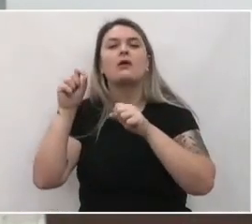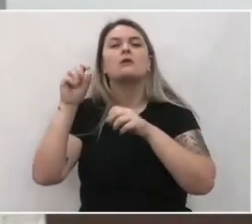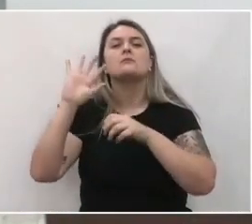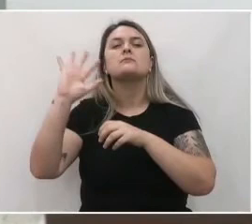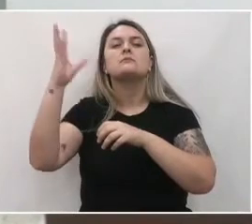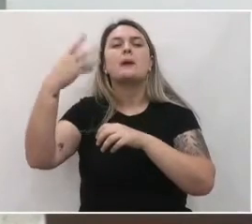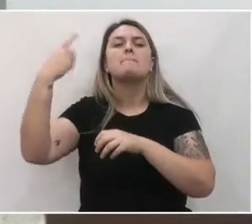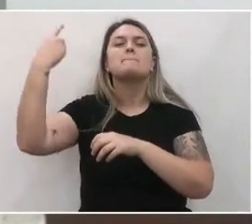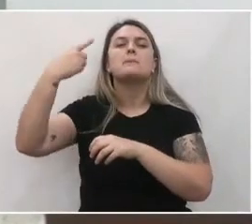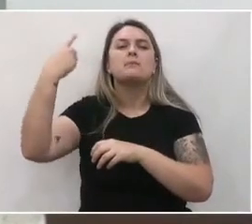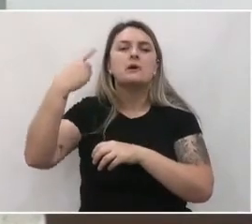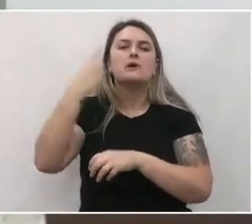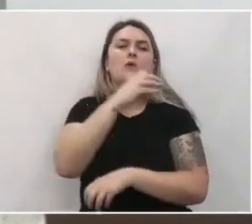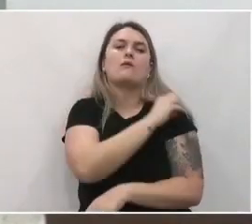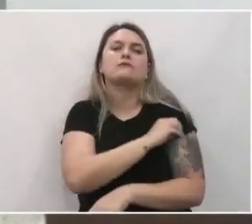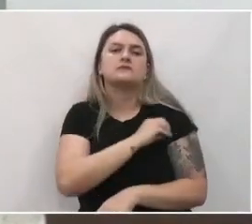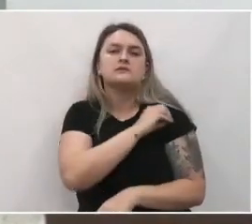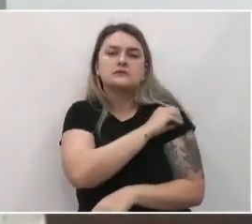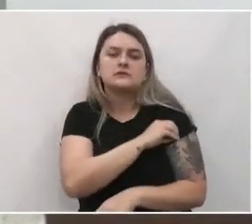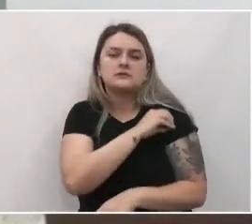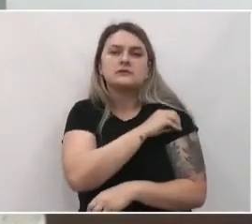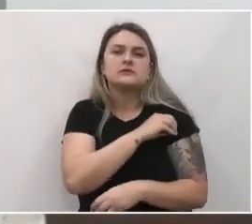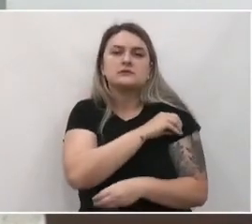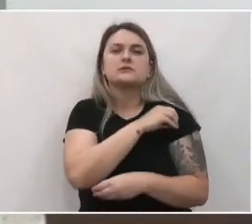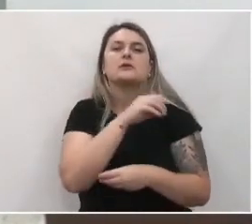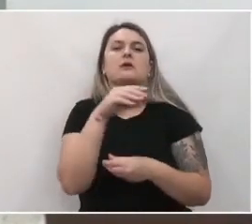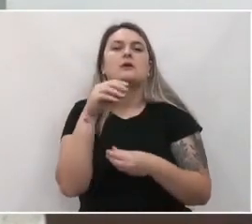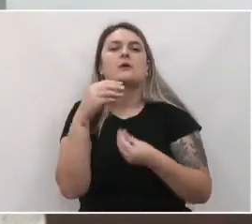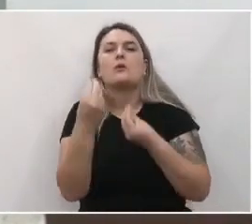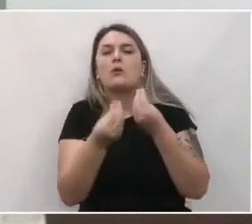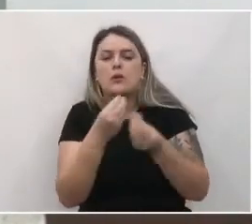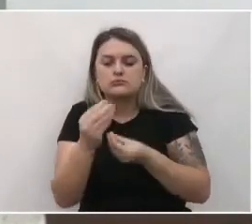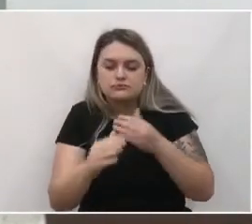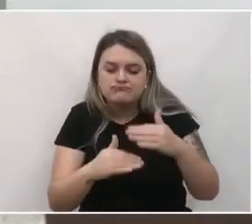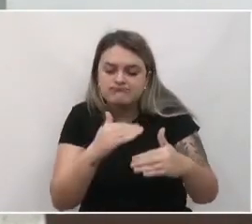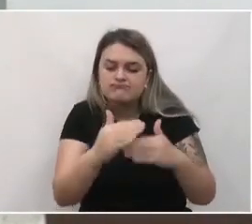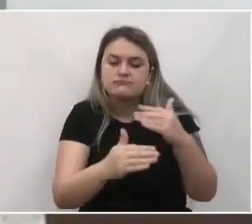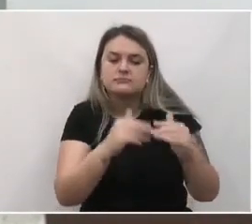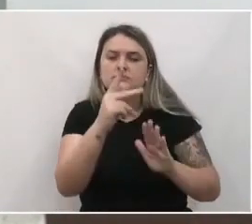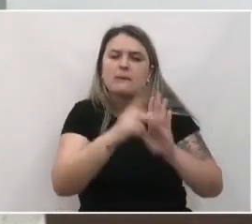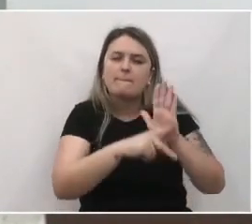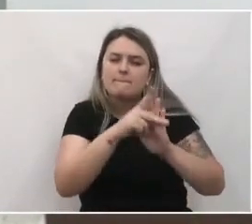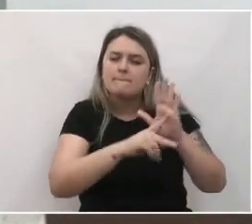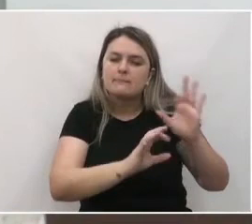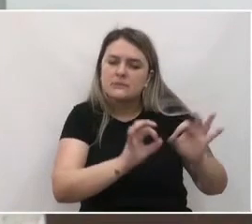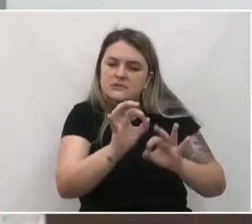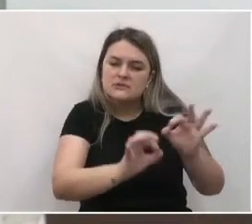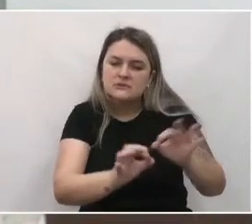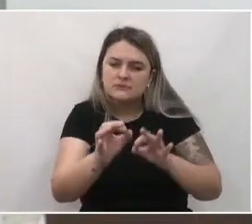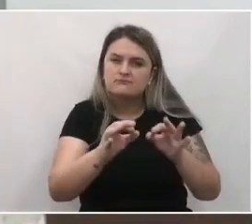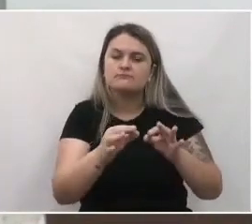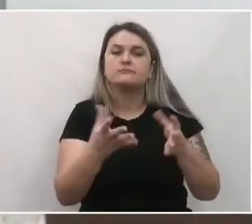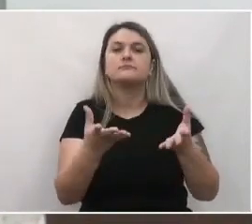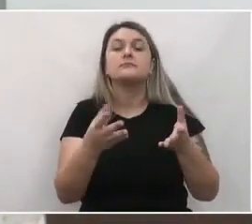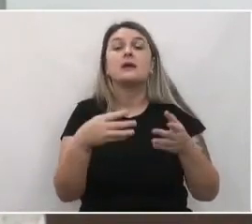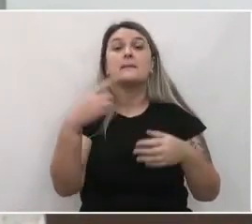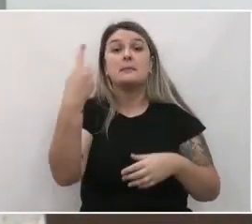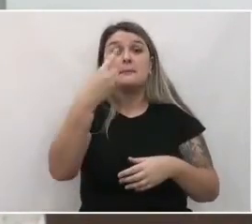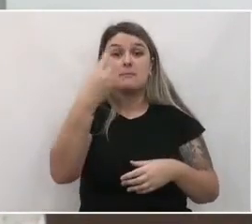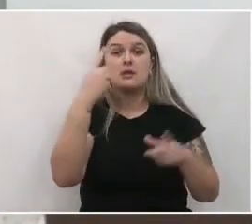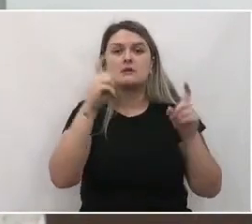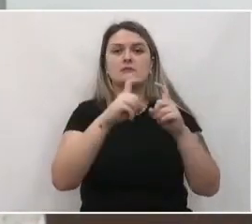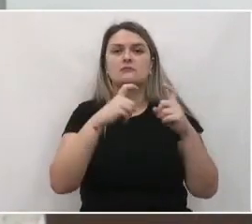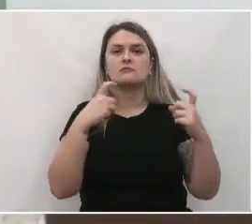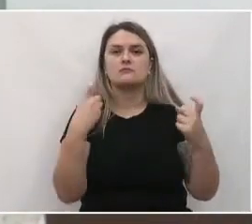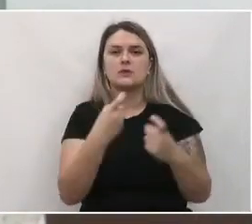oficina a respeito do plano diretor e nesta primeira audiência também estamos se fazendo